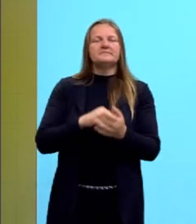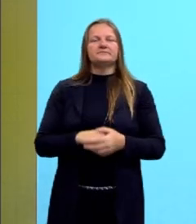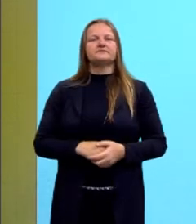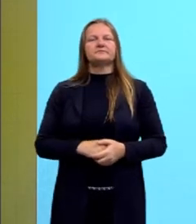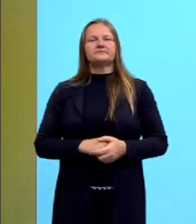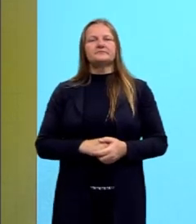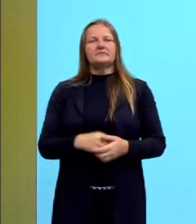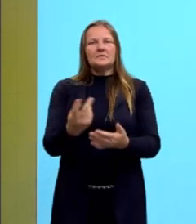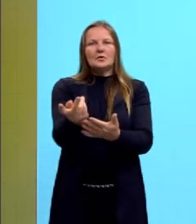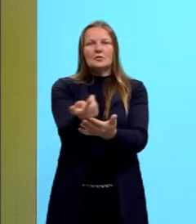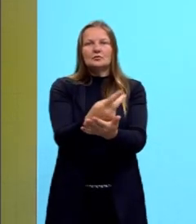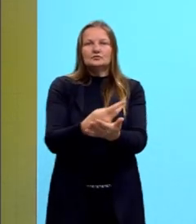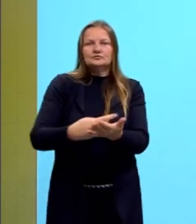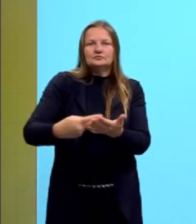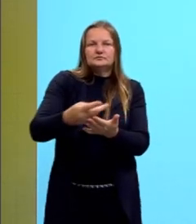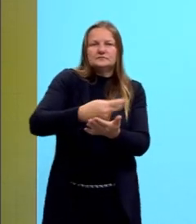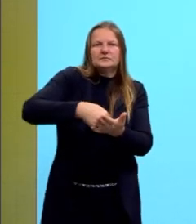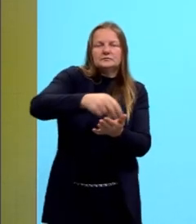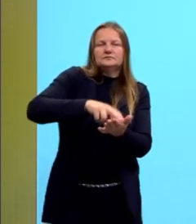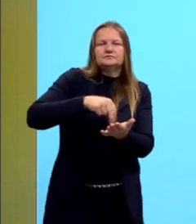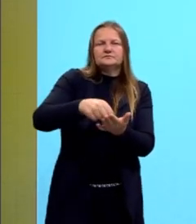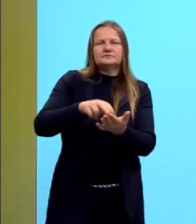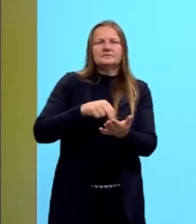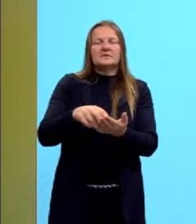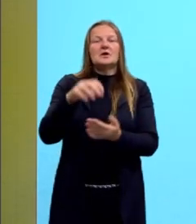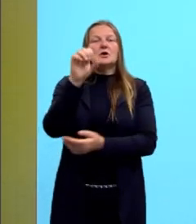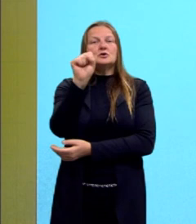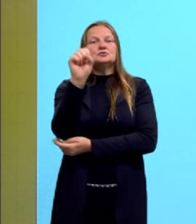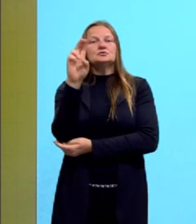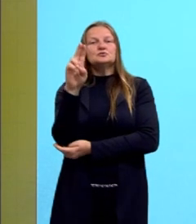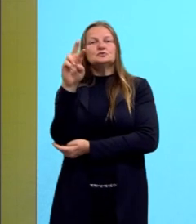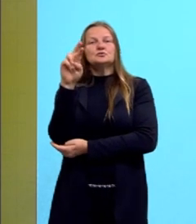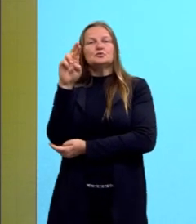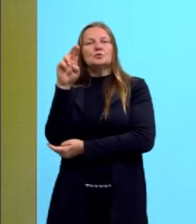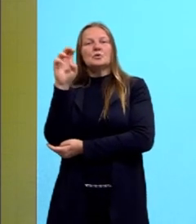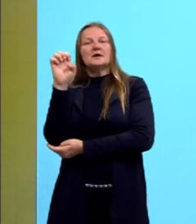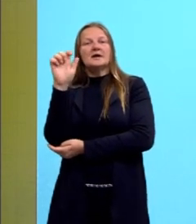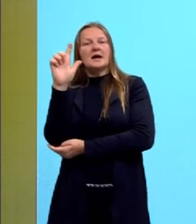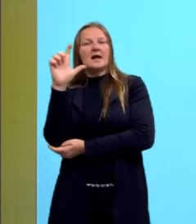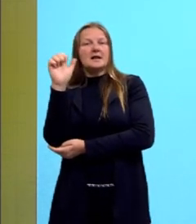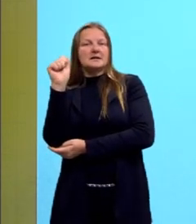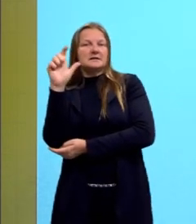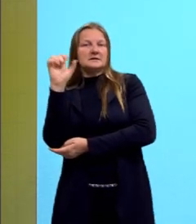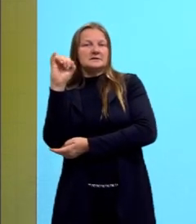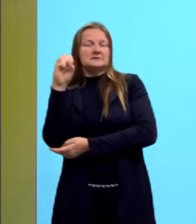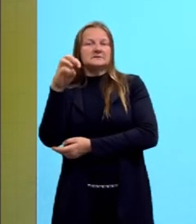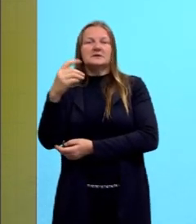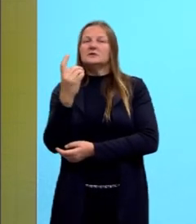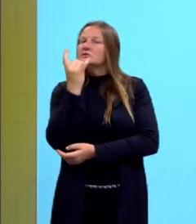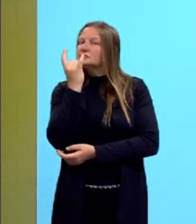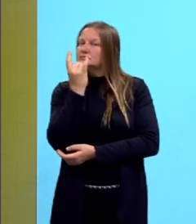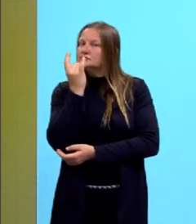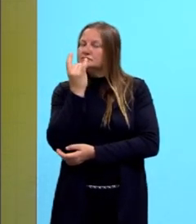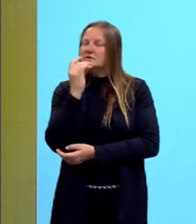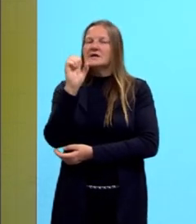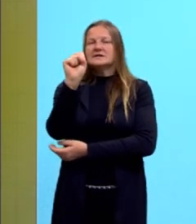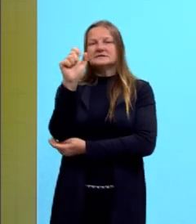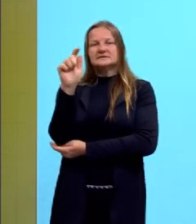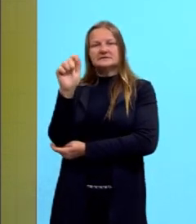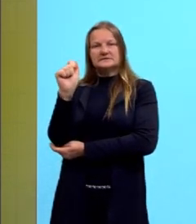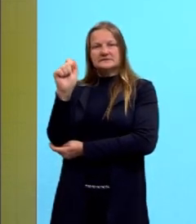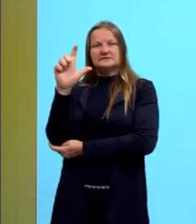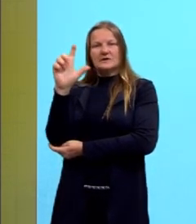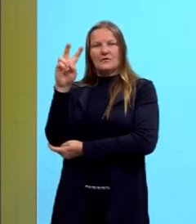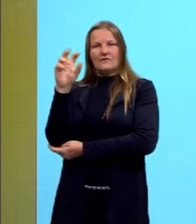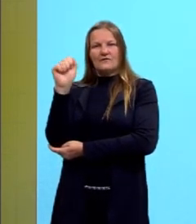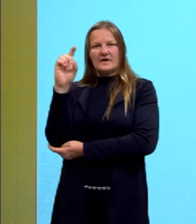tela toda essa coisa surrealista que Salvador Dalí, um dos principais artistas deste